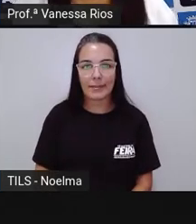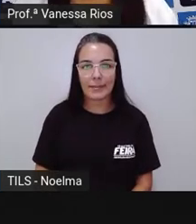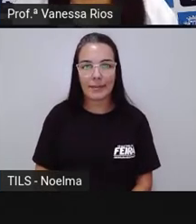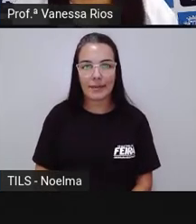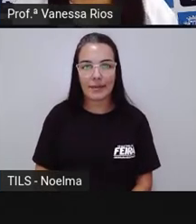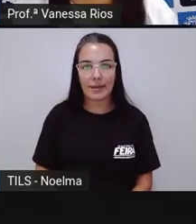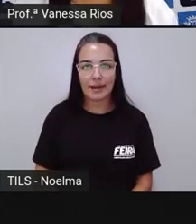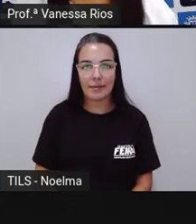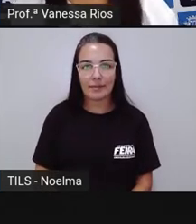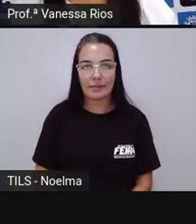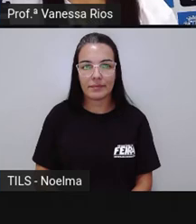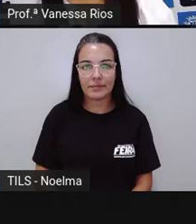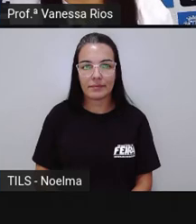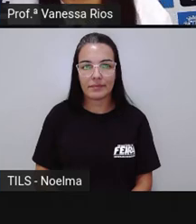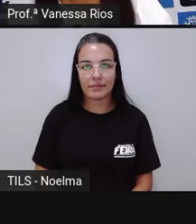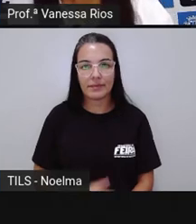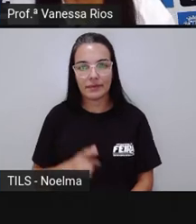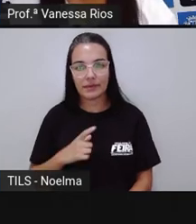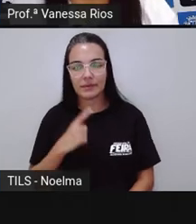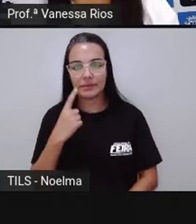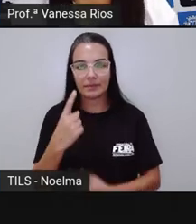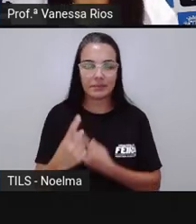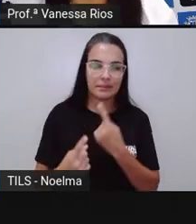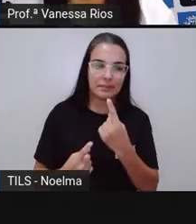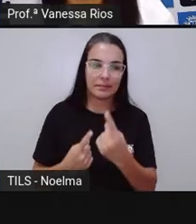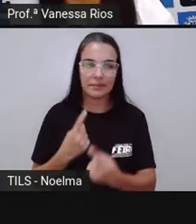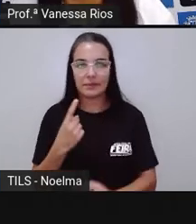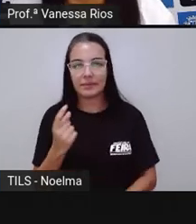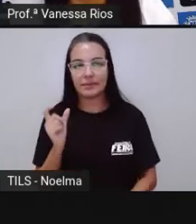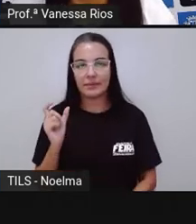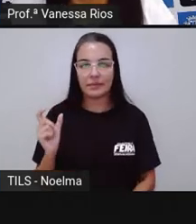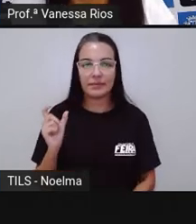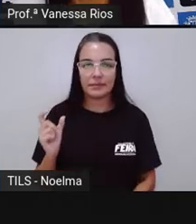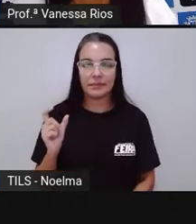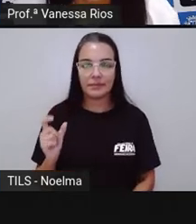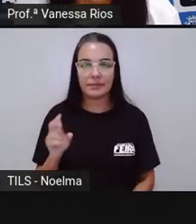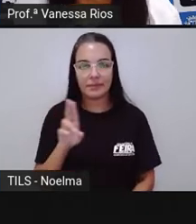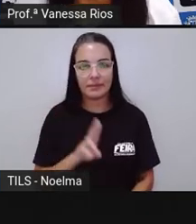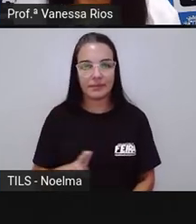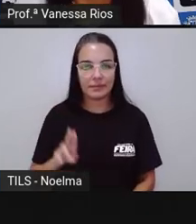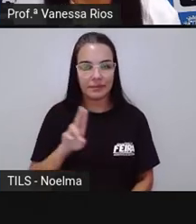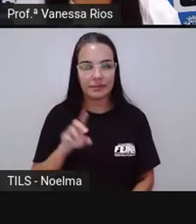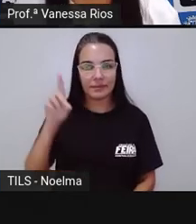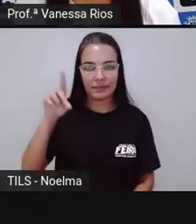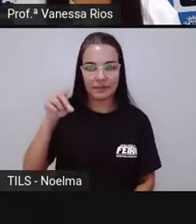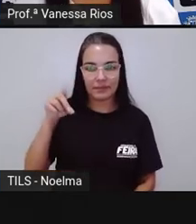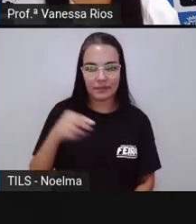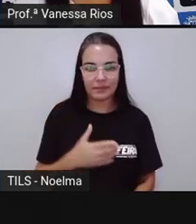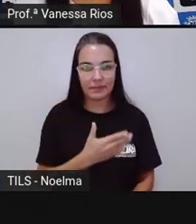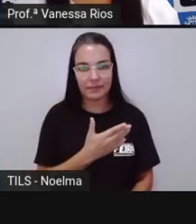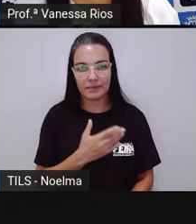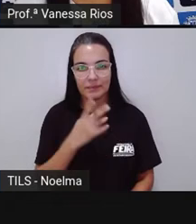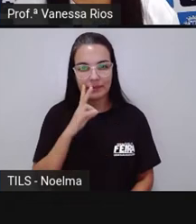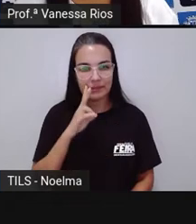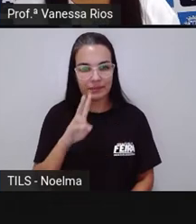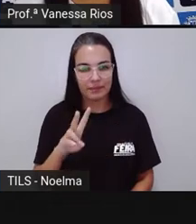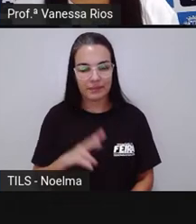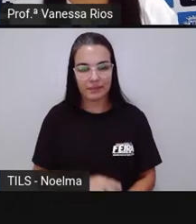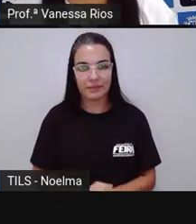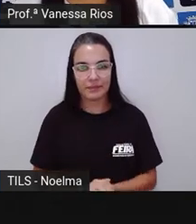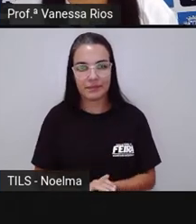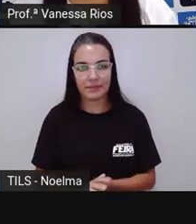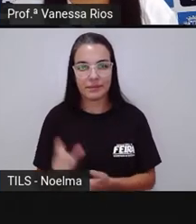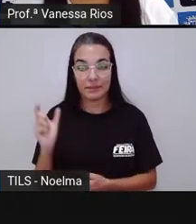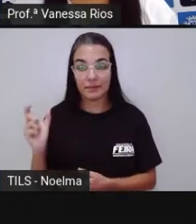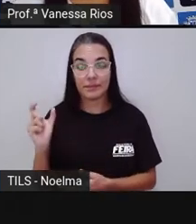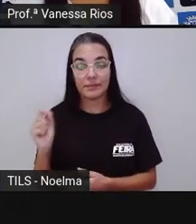Aprovem agora aí algumas palavras para a gente observar a utilização desses acentos, tá certo? Então, vamos lá. A